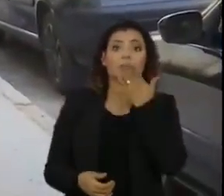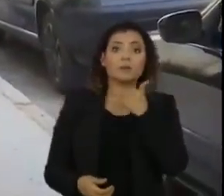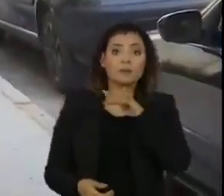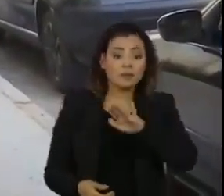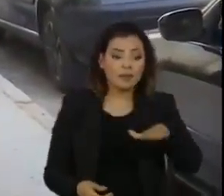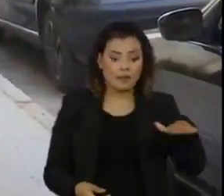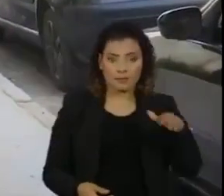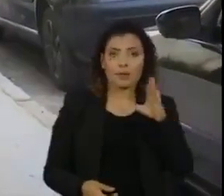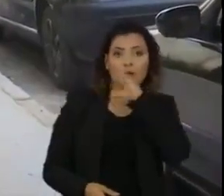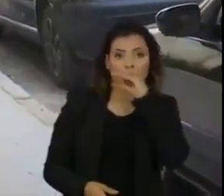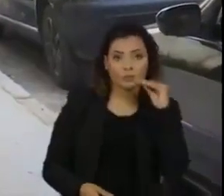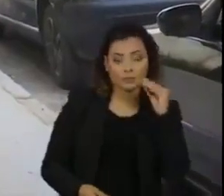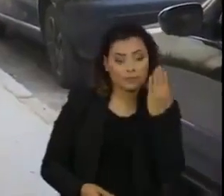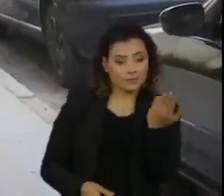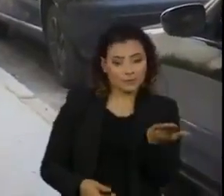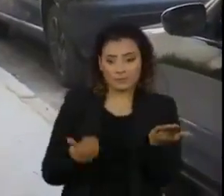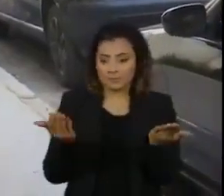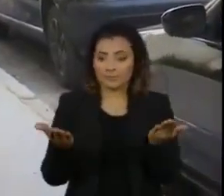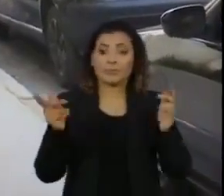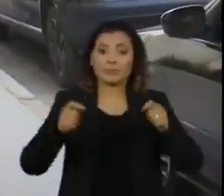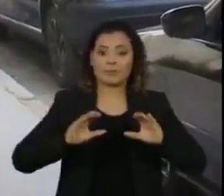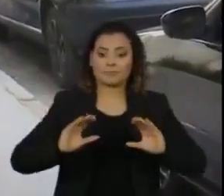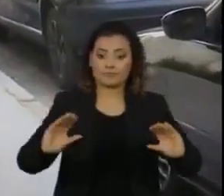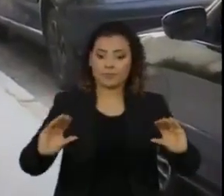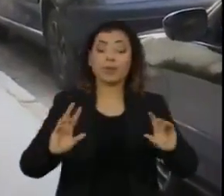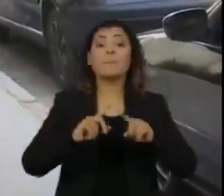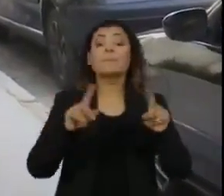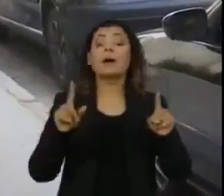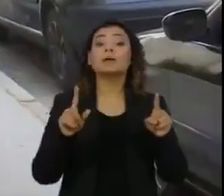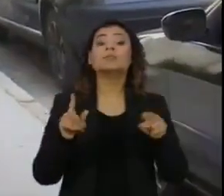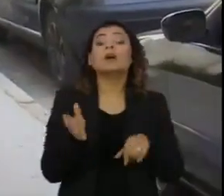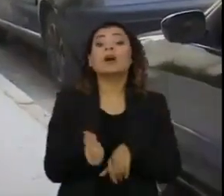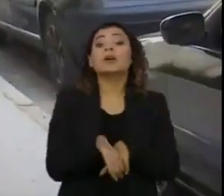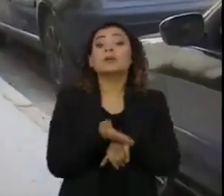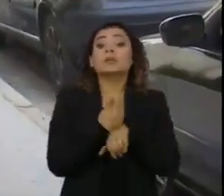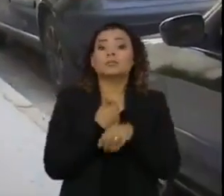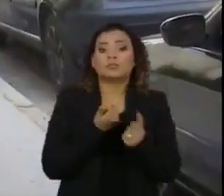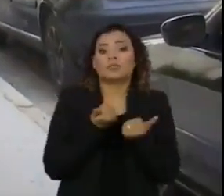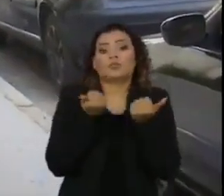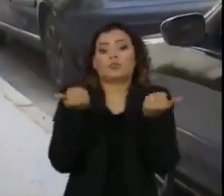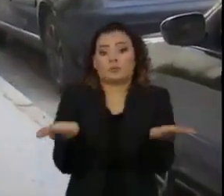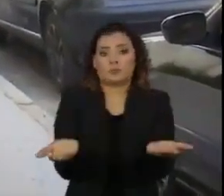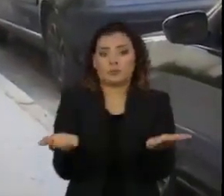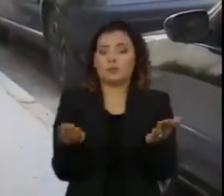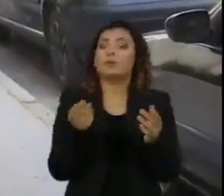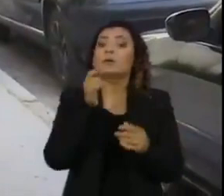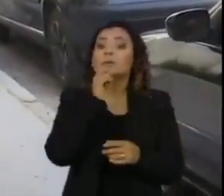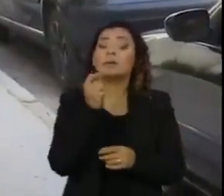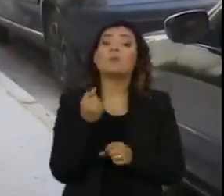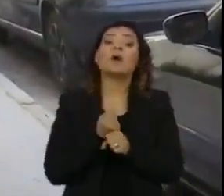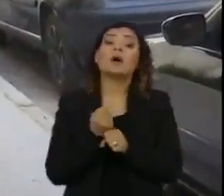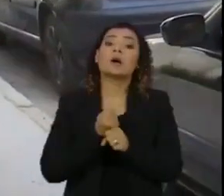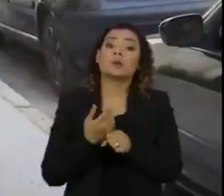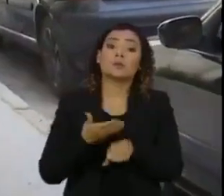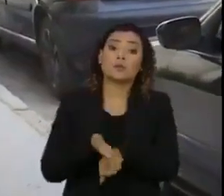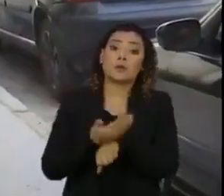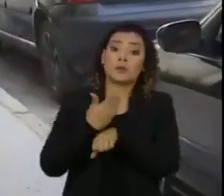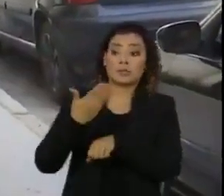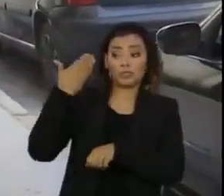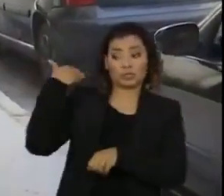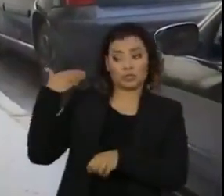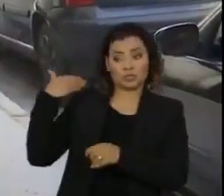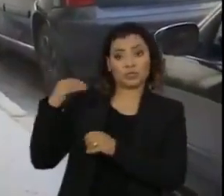adolescente. Uma outra forma é quem faz a doação antecipadamente, ou seja, no ano que antecede a